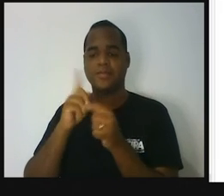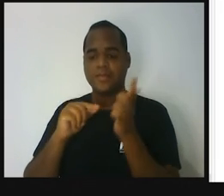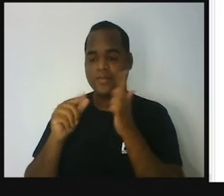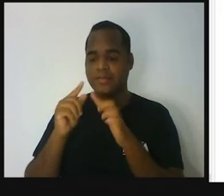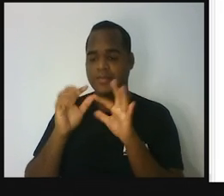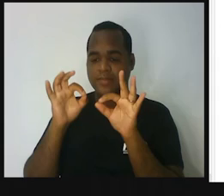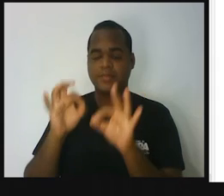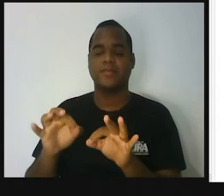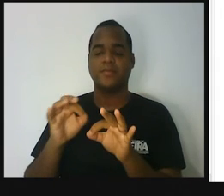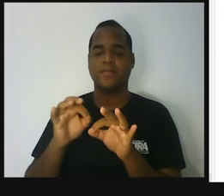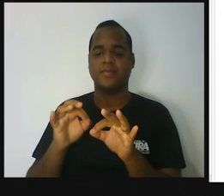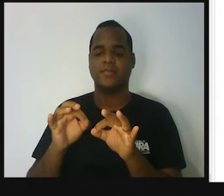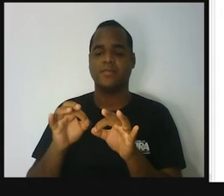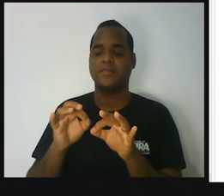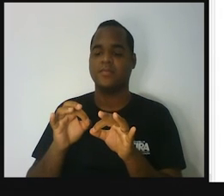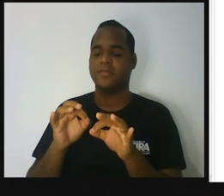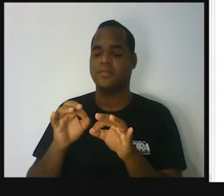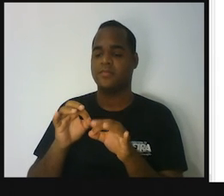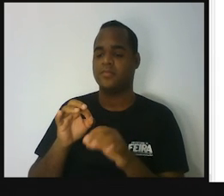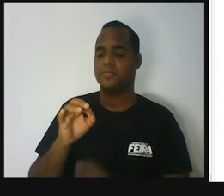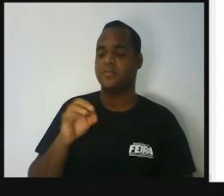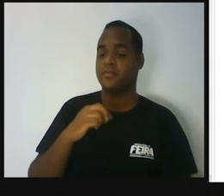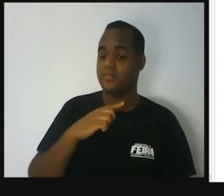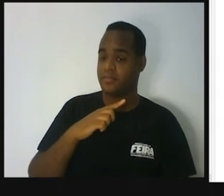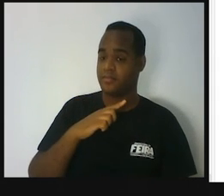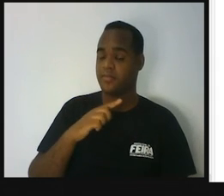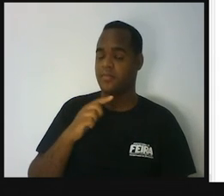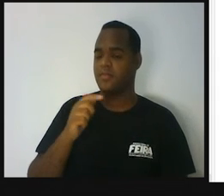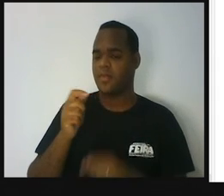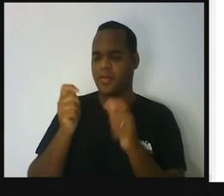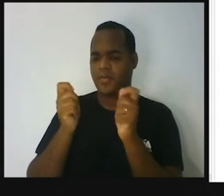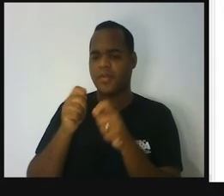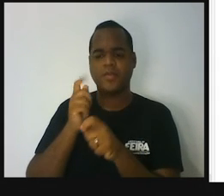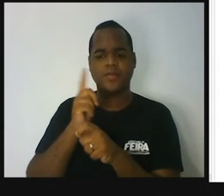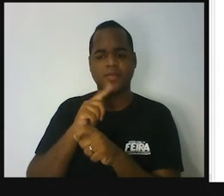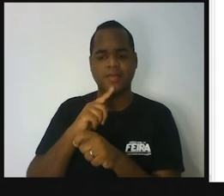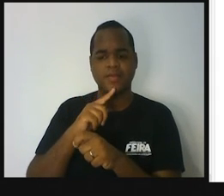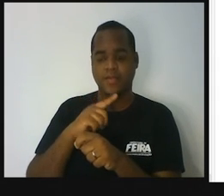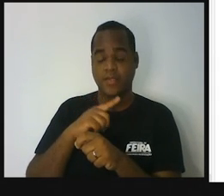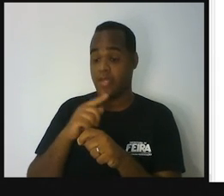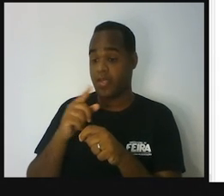e multiplicar por 100.